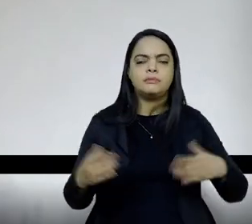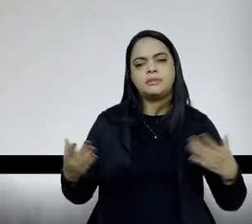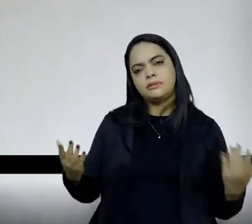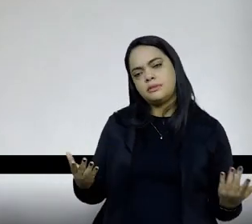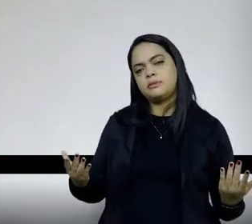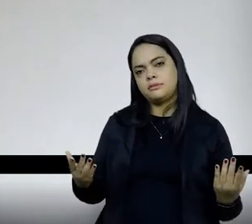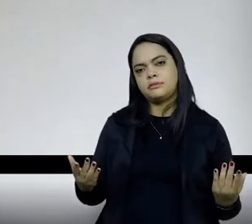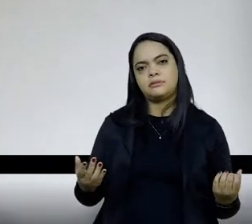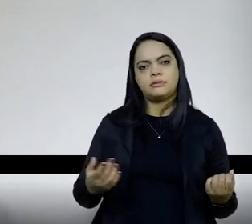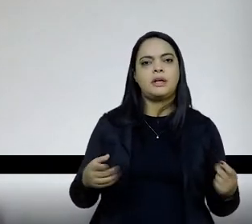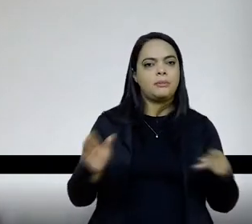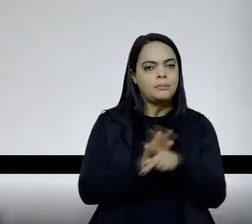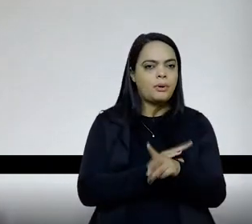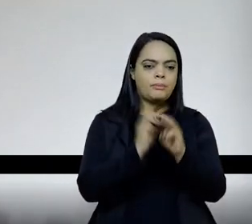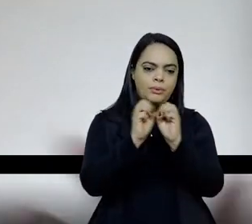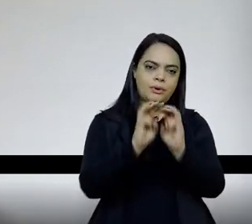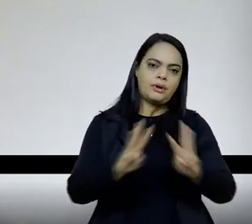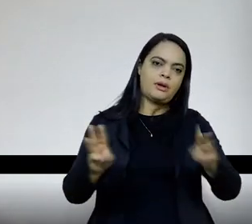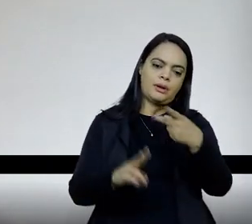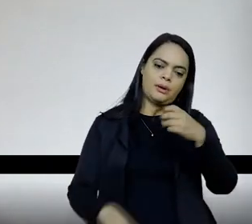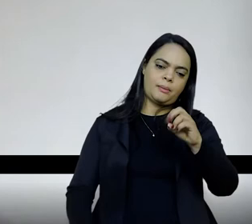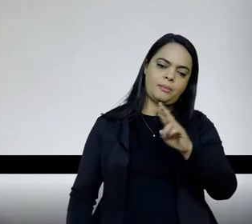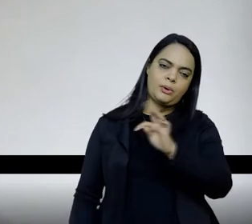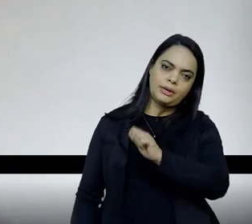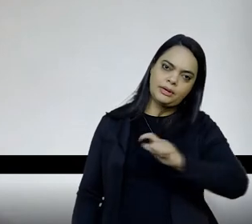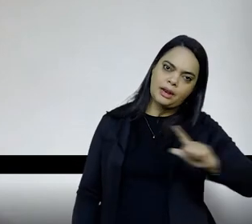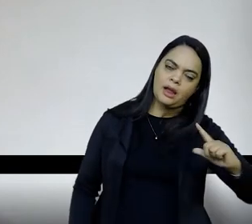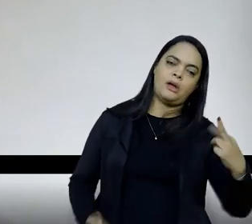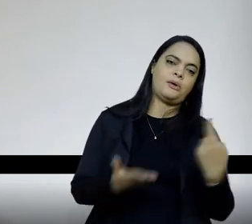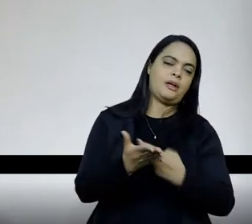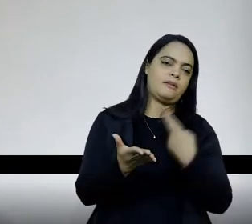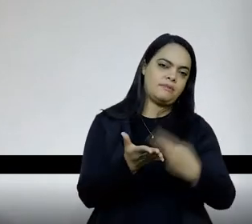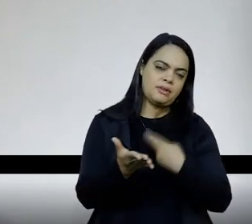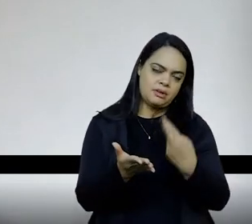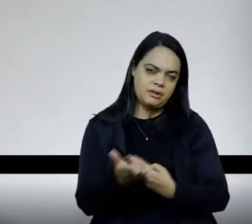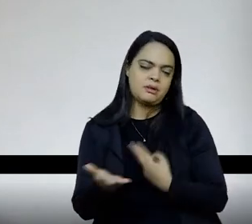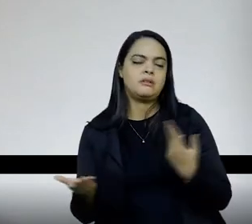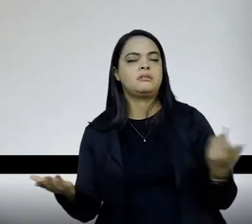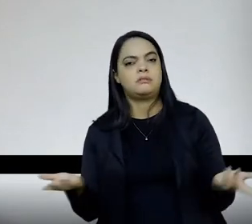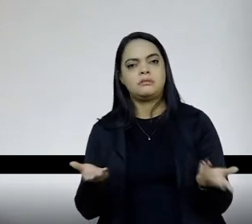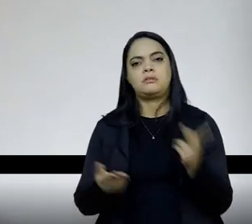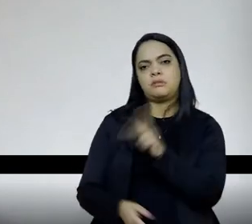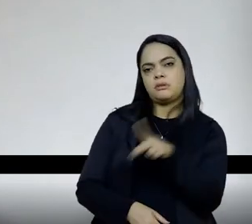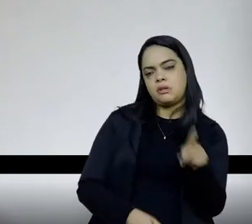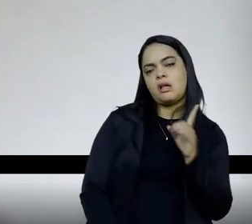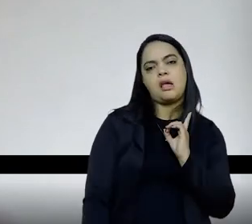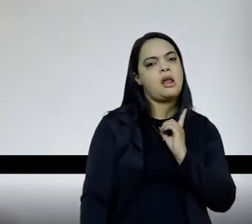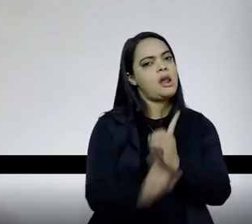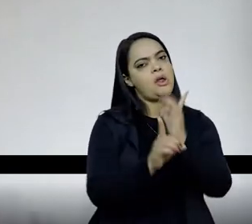como um portal, como revistas, né, que possam circular mais dentro, e que os professores encontrem